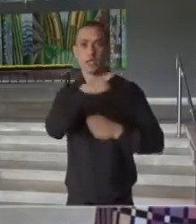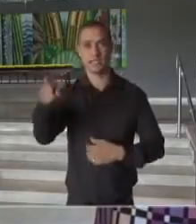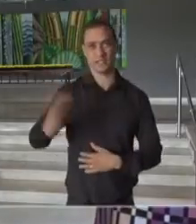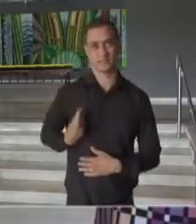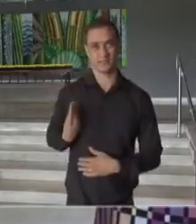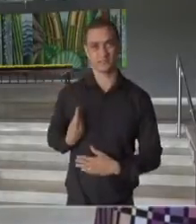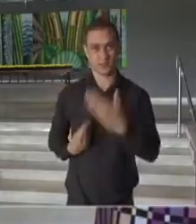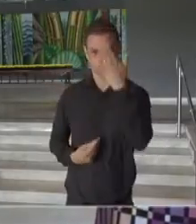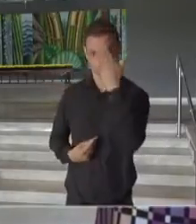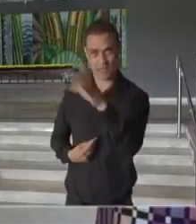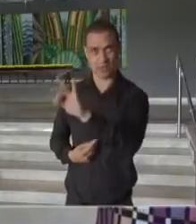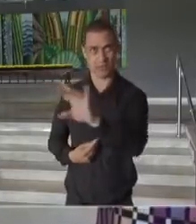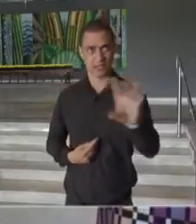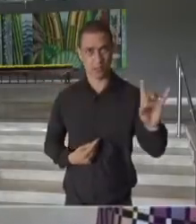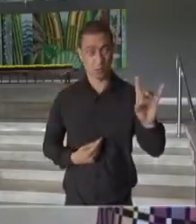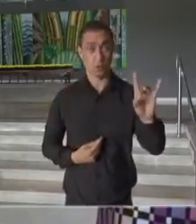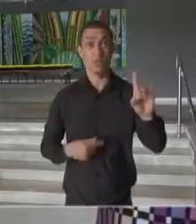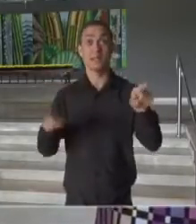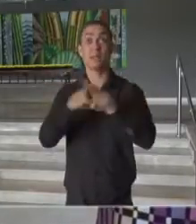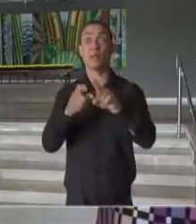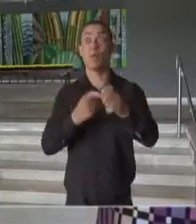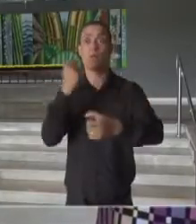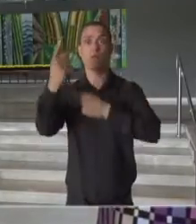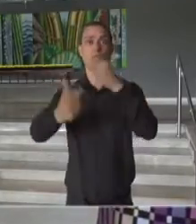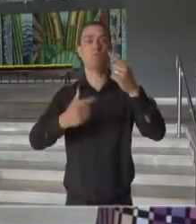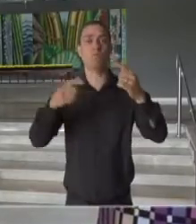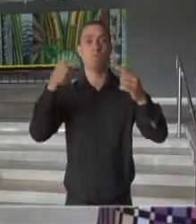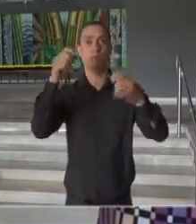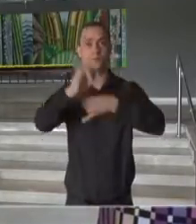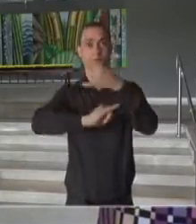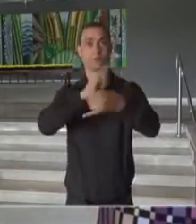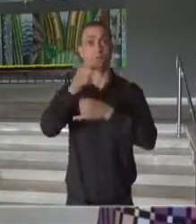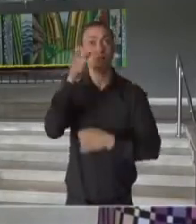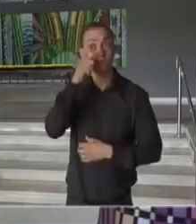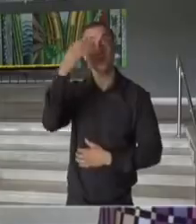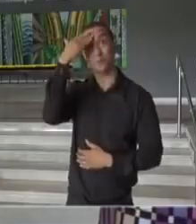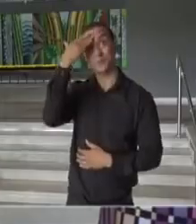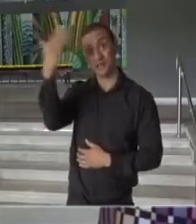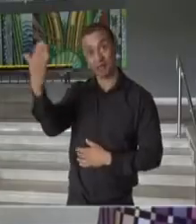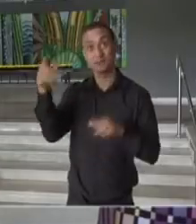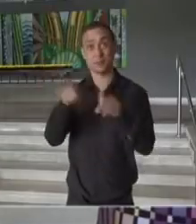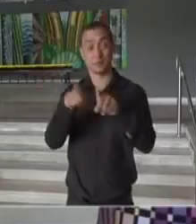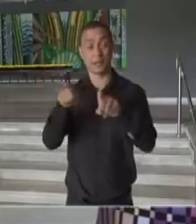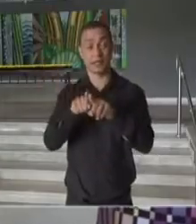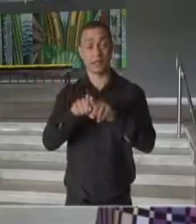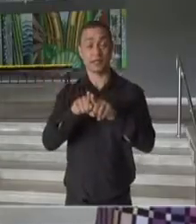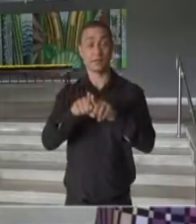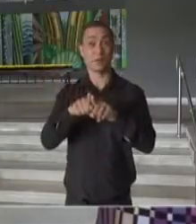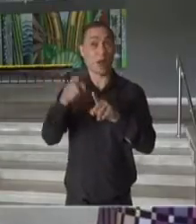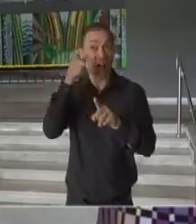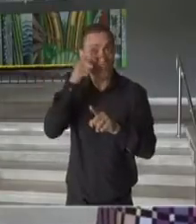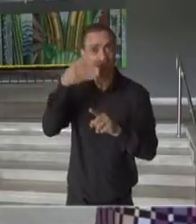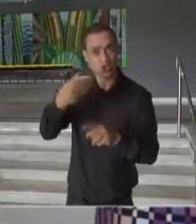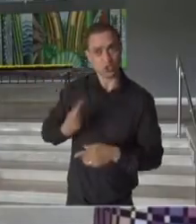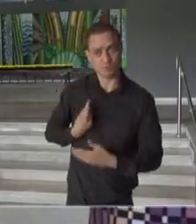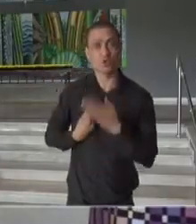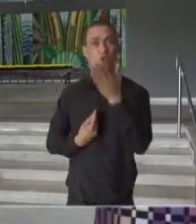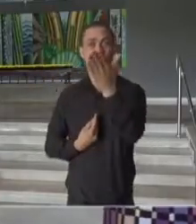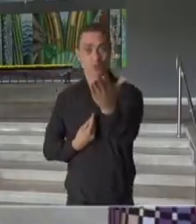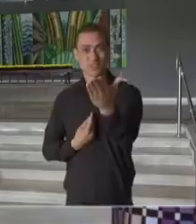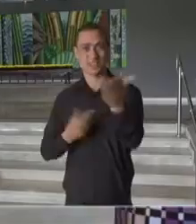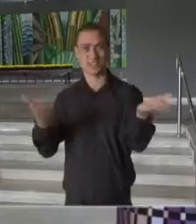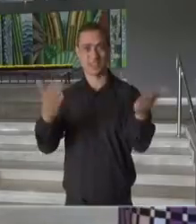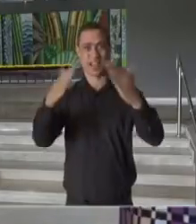vieram, muito obrigado, aos que estão nos acompanhando virtualmente aqui, também muito obrigado por estarem sintonizados, a você que nos